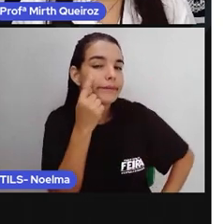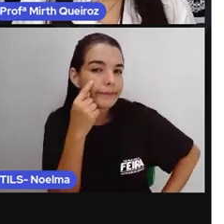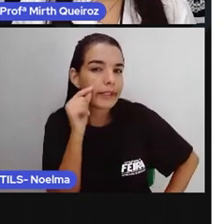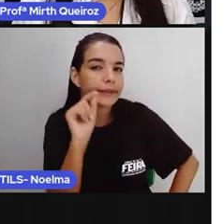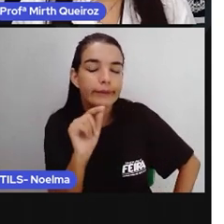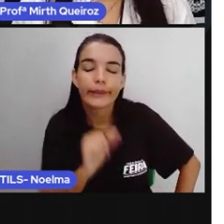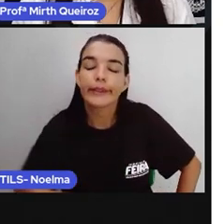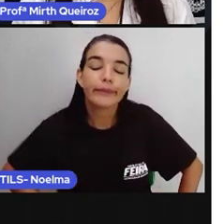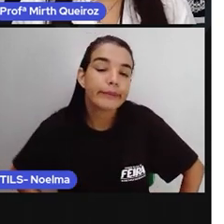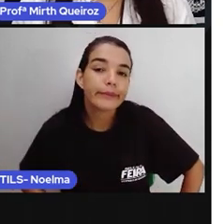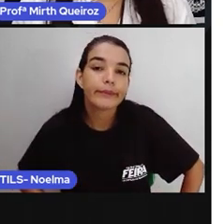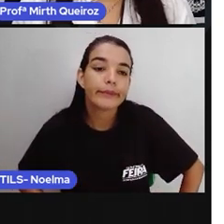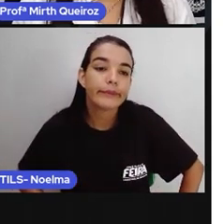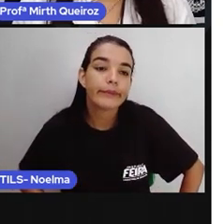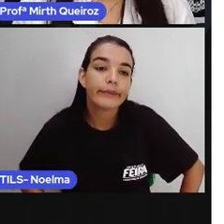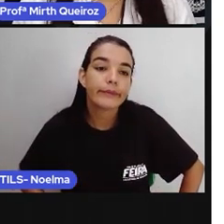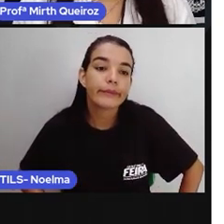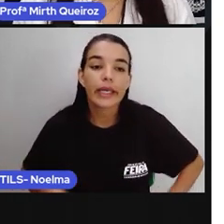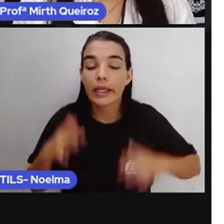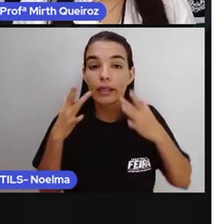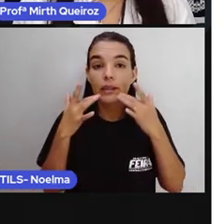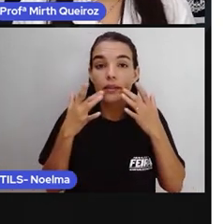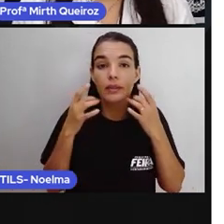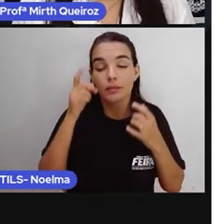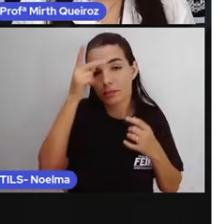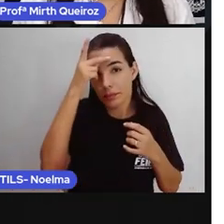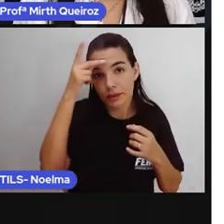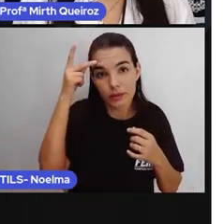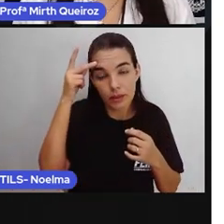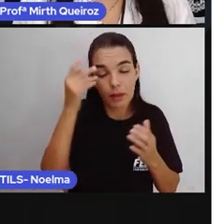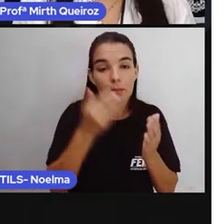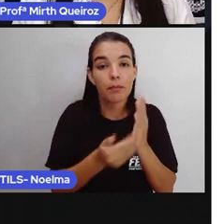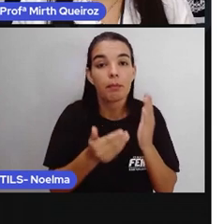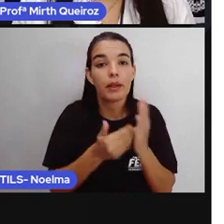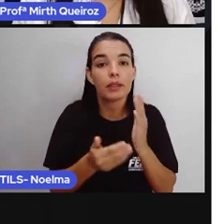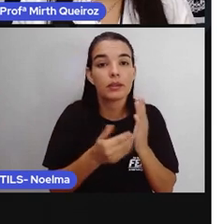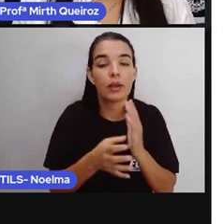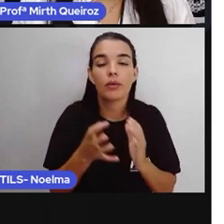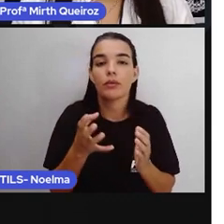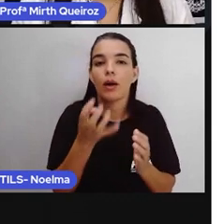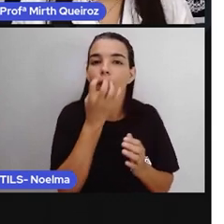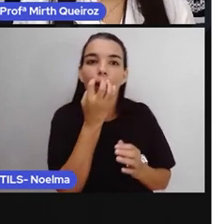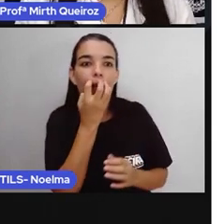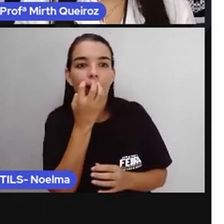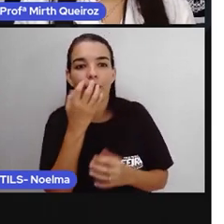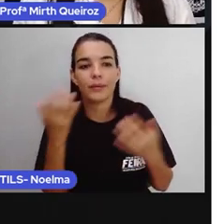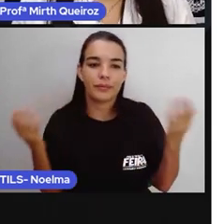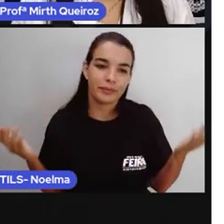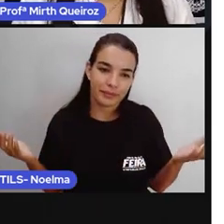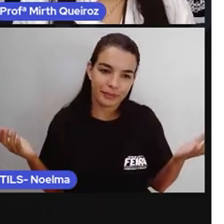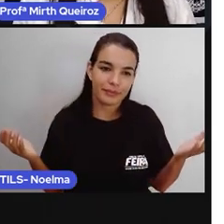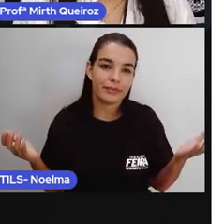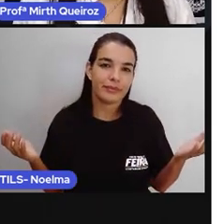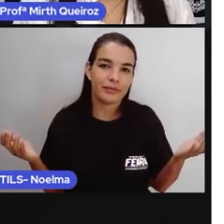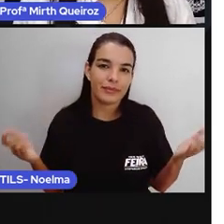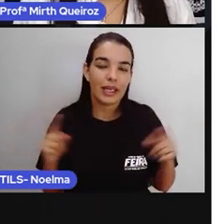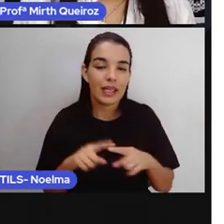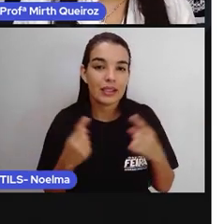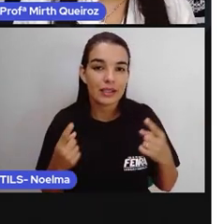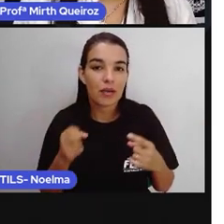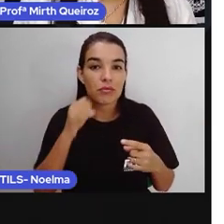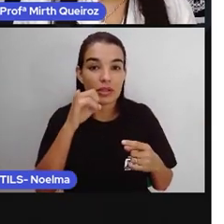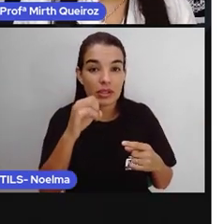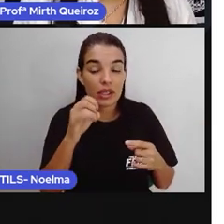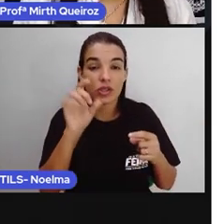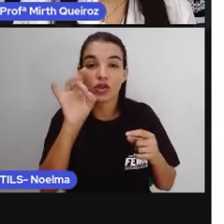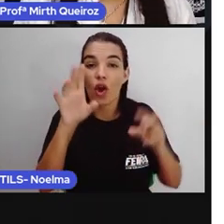está lá, artista pulando de tal perdeu hoje o seu cachorrinho. Olha só. Se a gente tivesse ido só